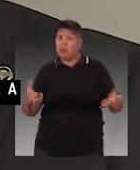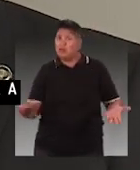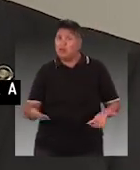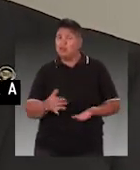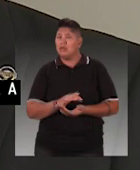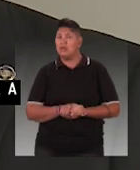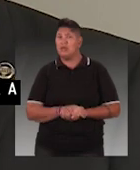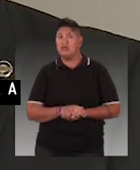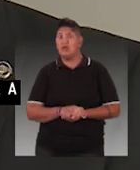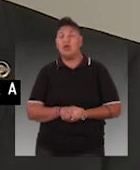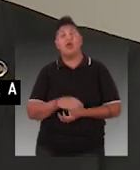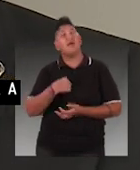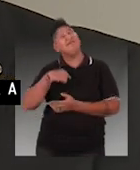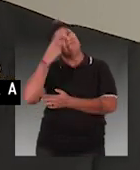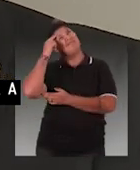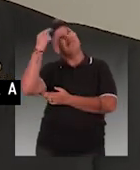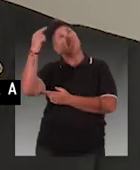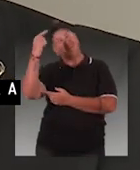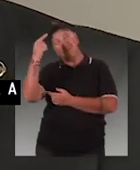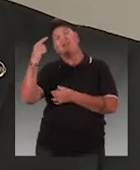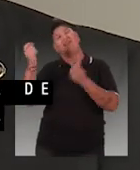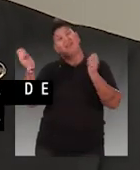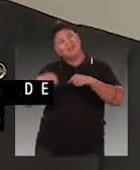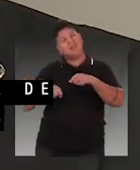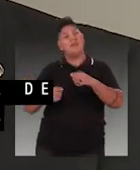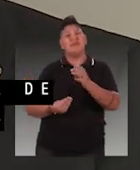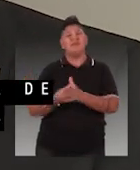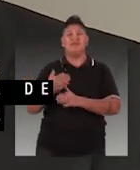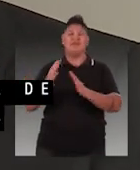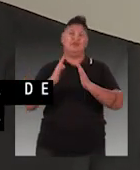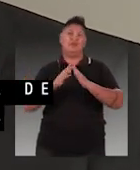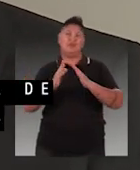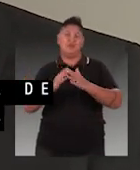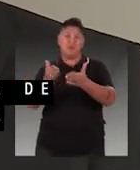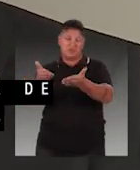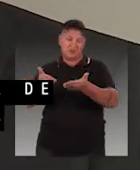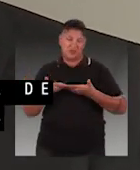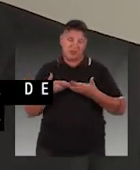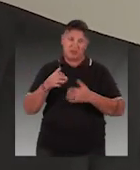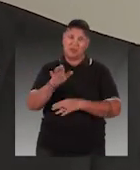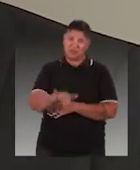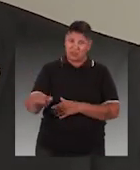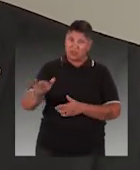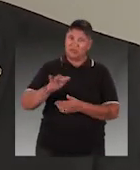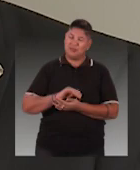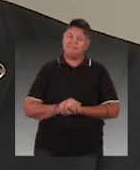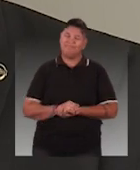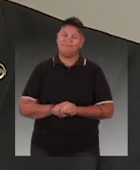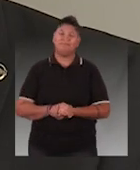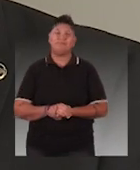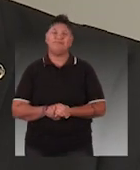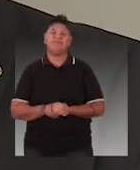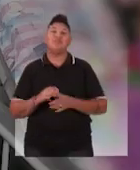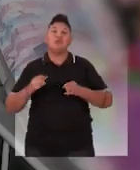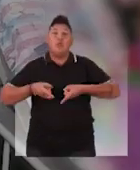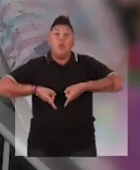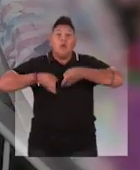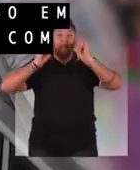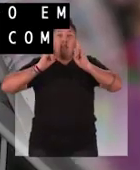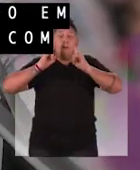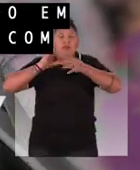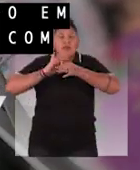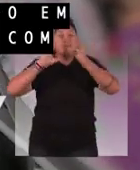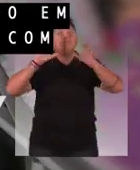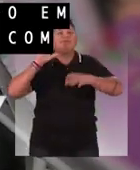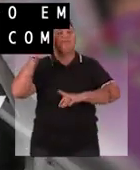não tinham estrutura para recebê-las. E ali nasceu a ideia de construir uma casa para receber essas crianças. O